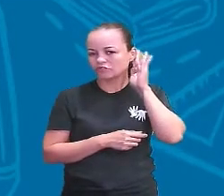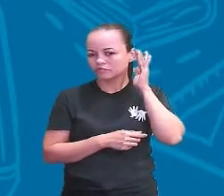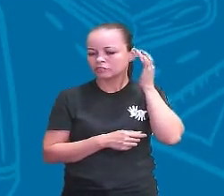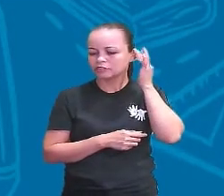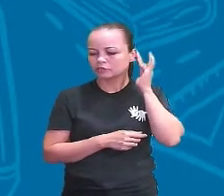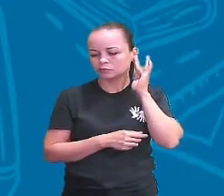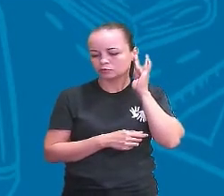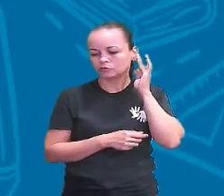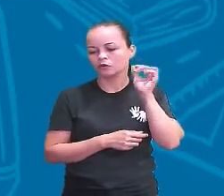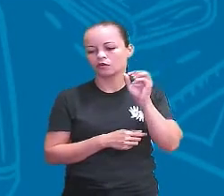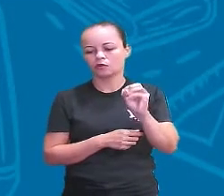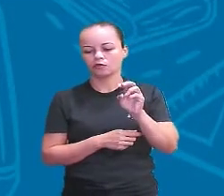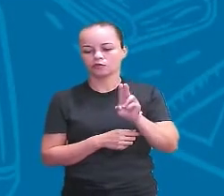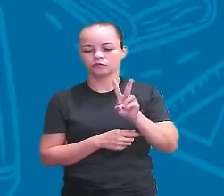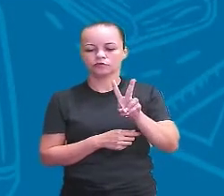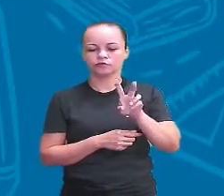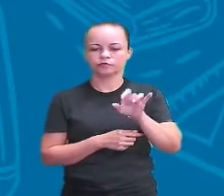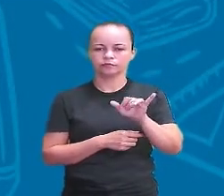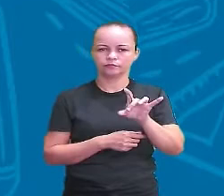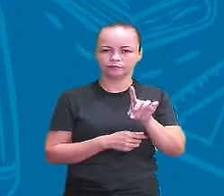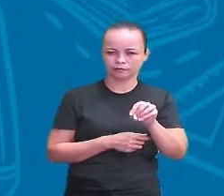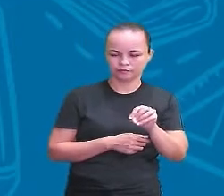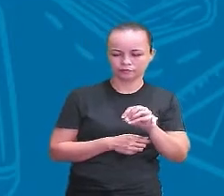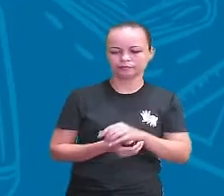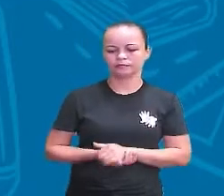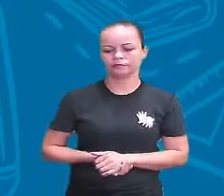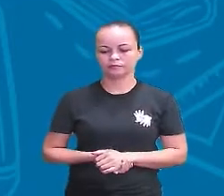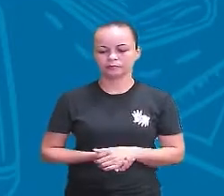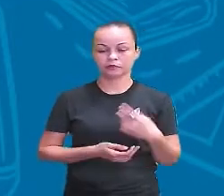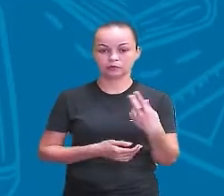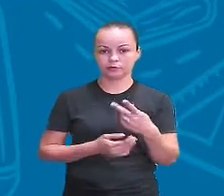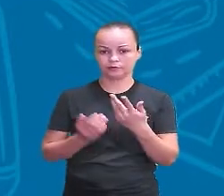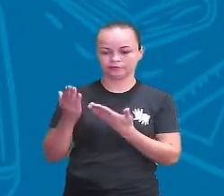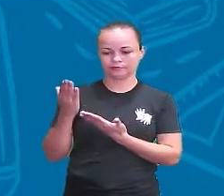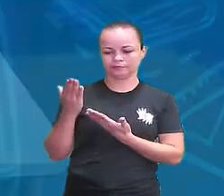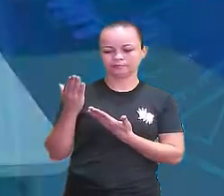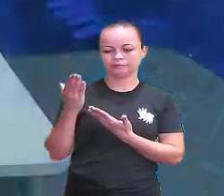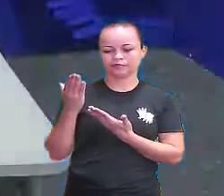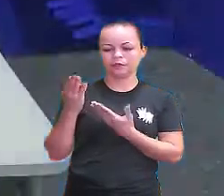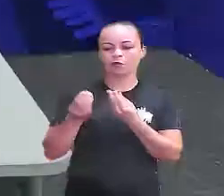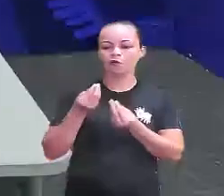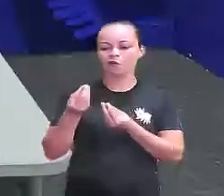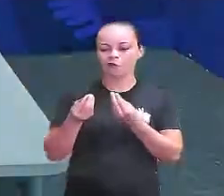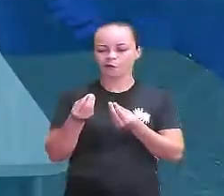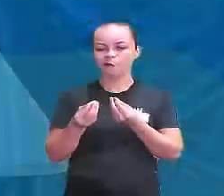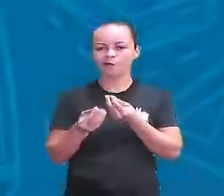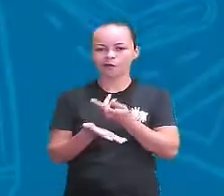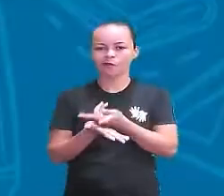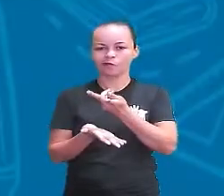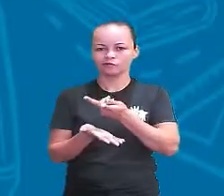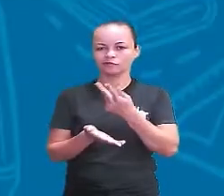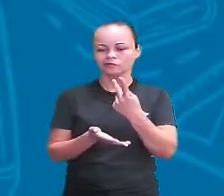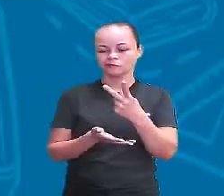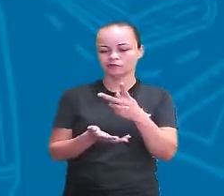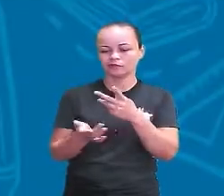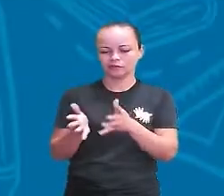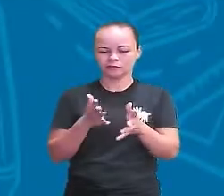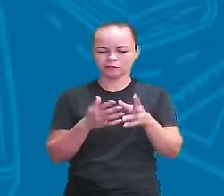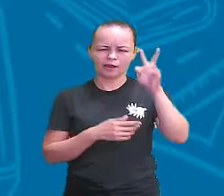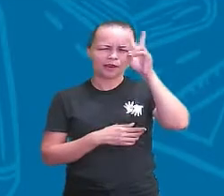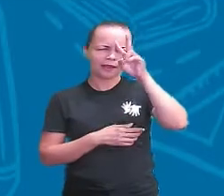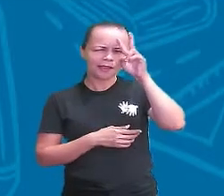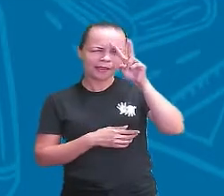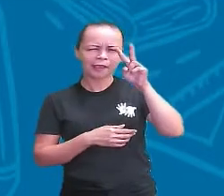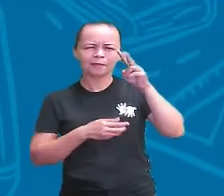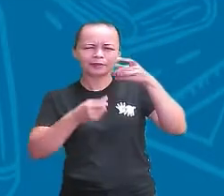ouvido. Vamos lá. Olha só como é que funciona a nossa audição. Lembra que eu falei sobre aqueles